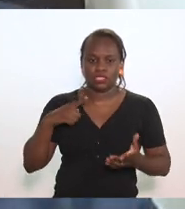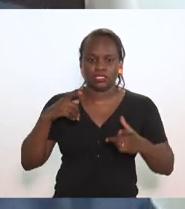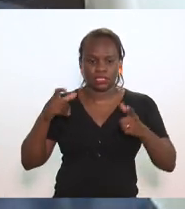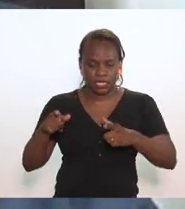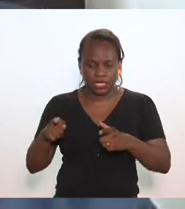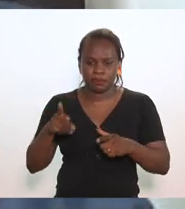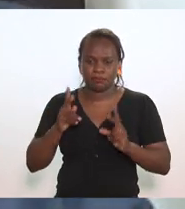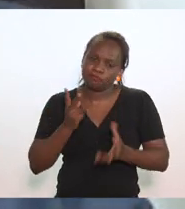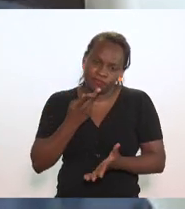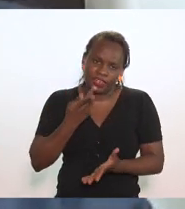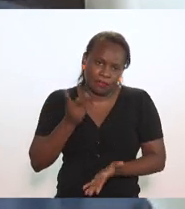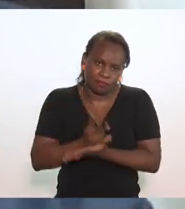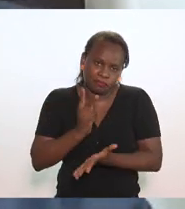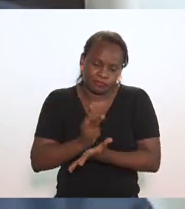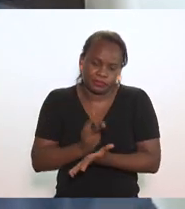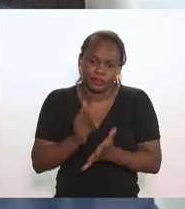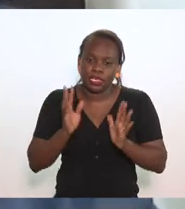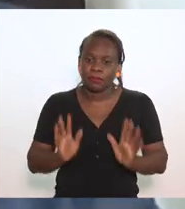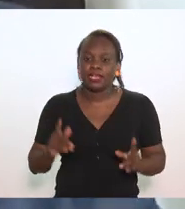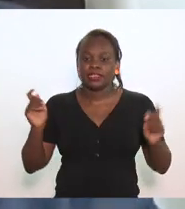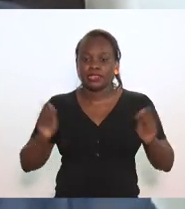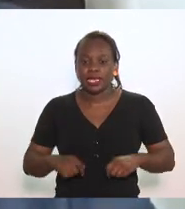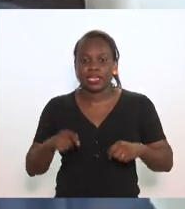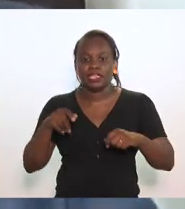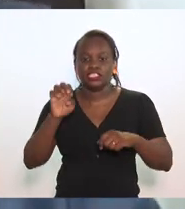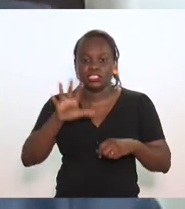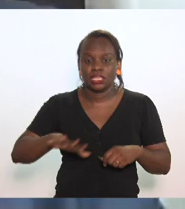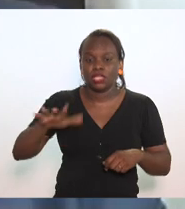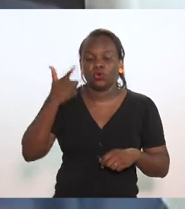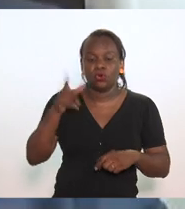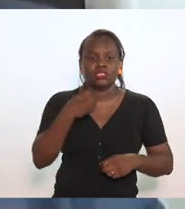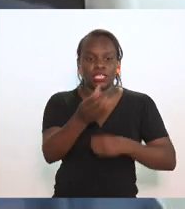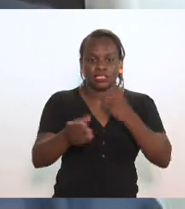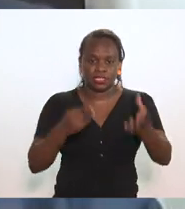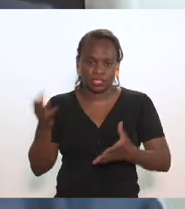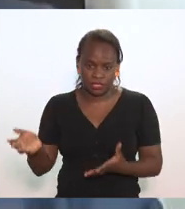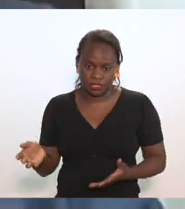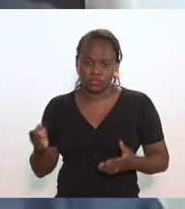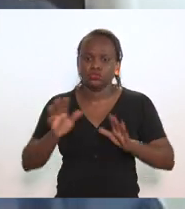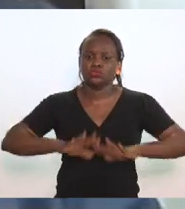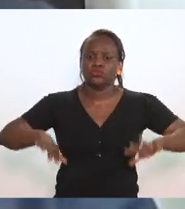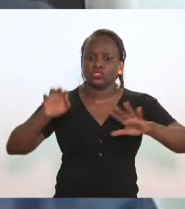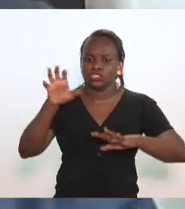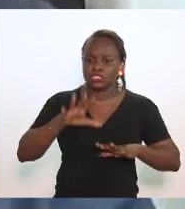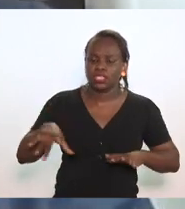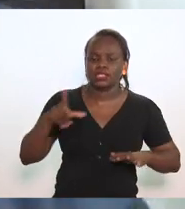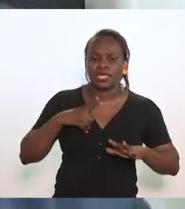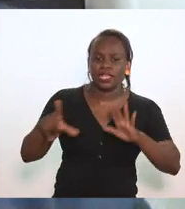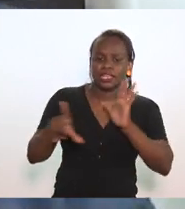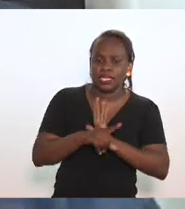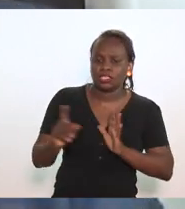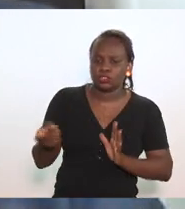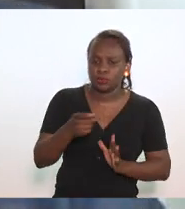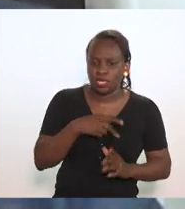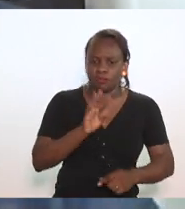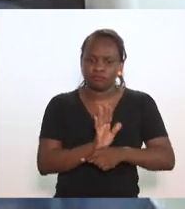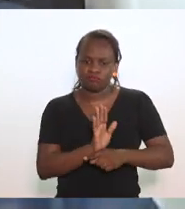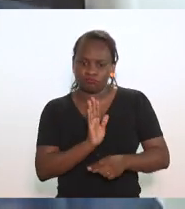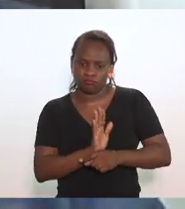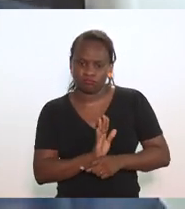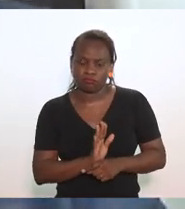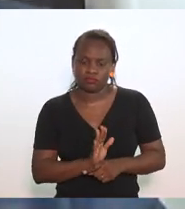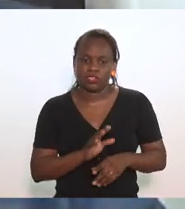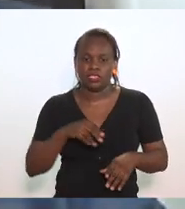sendo repetitivo do que eu mencionei há pouco, para abastecer outros estados. Praticamente todos os estados têm legislações tributárias protetivas.